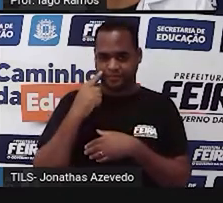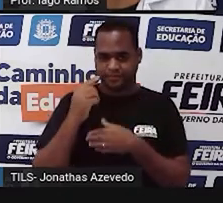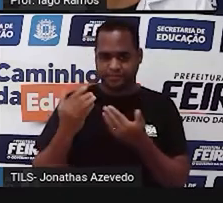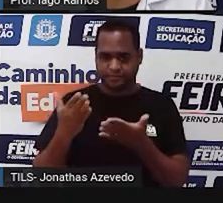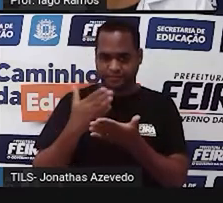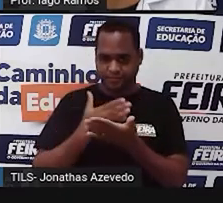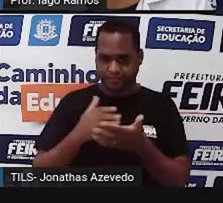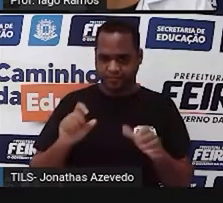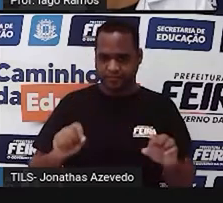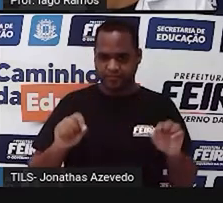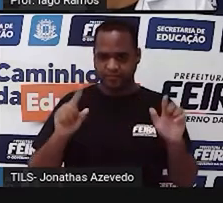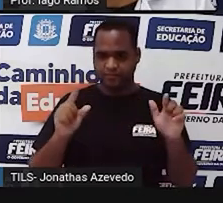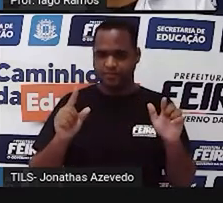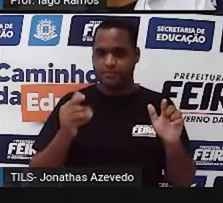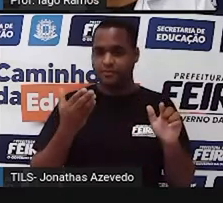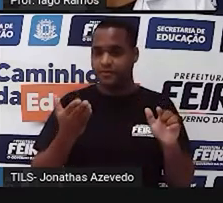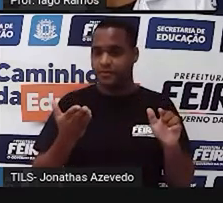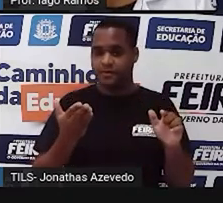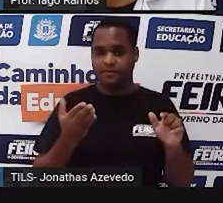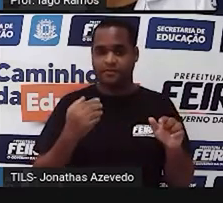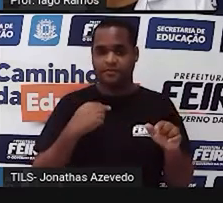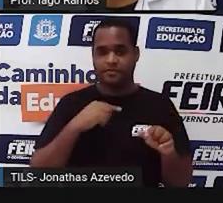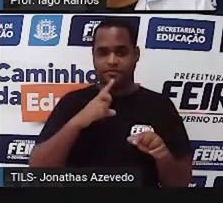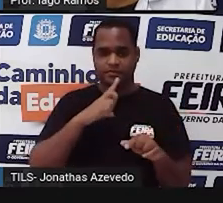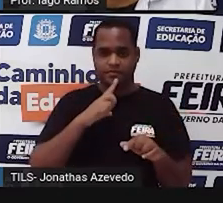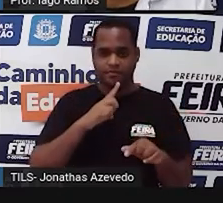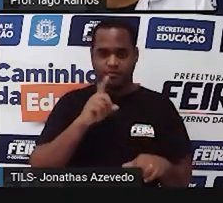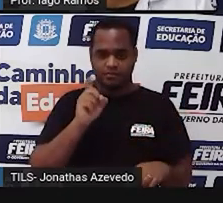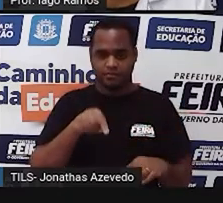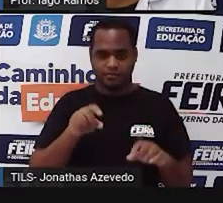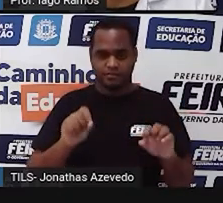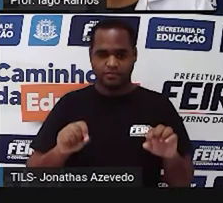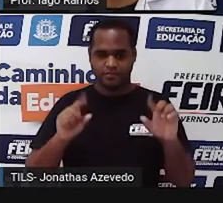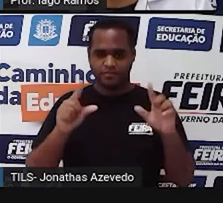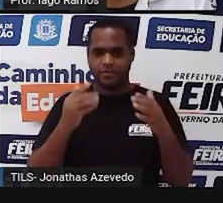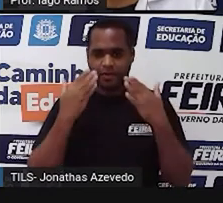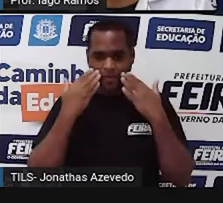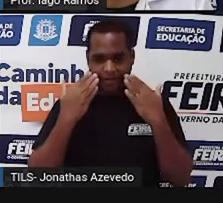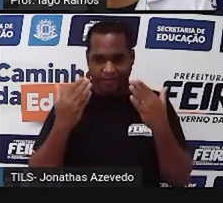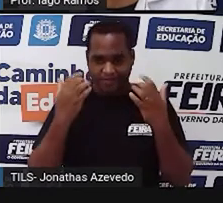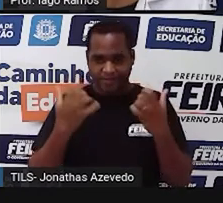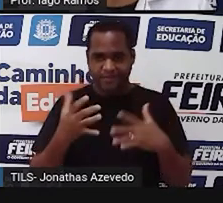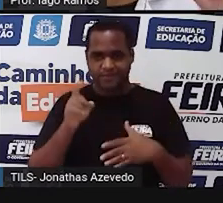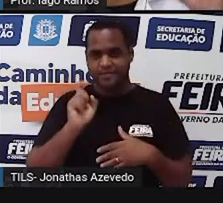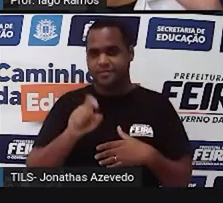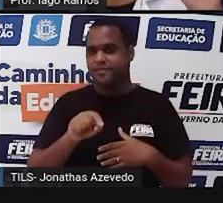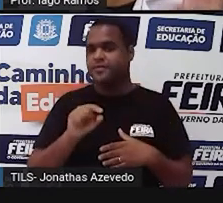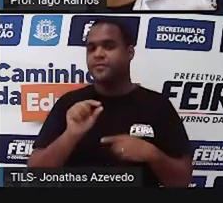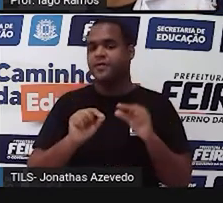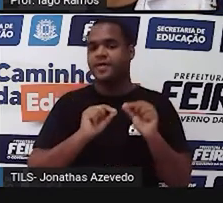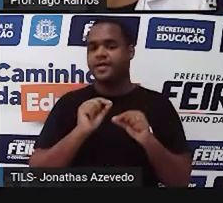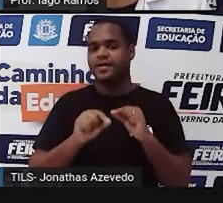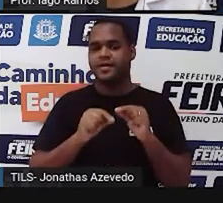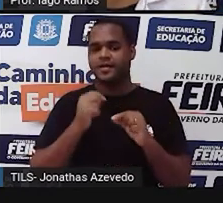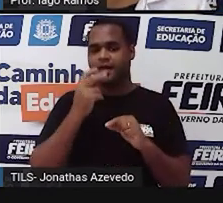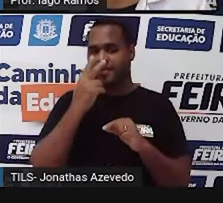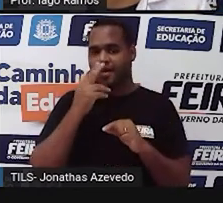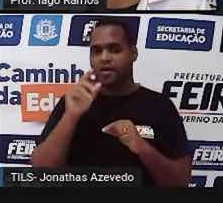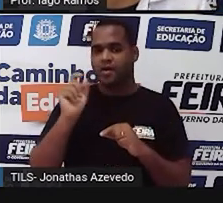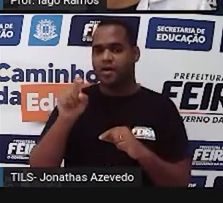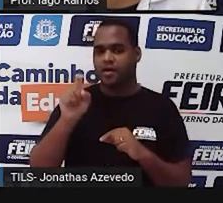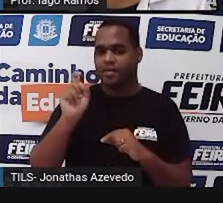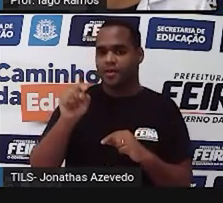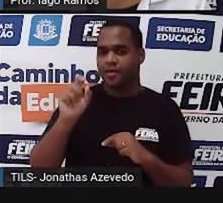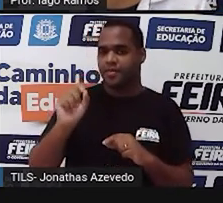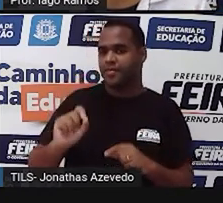aqui em cima, talvez você não... Tem um botãozinho que você clica, ele mostra onde clicar, Ele fica sinalizando onde clicar,